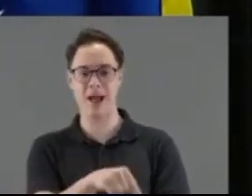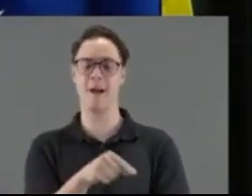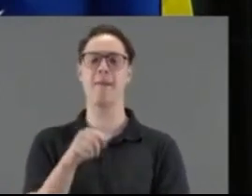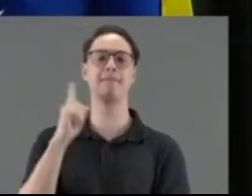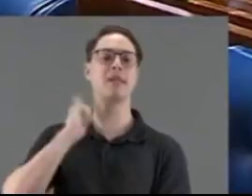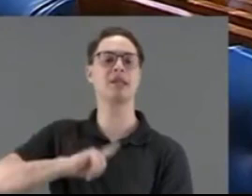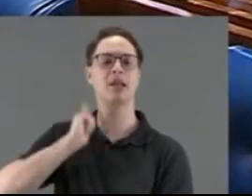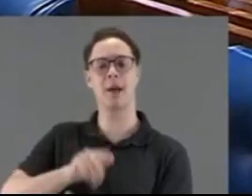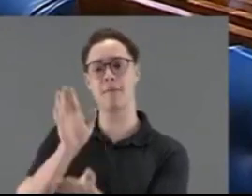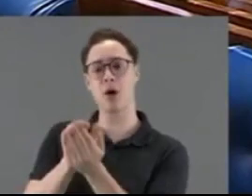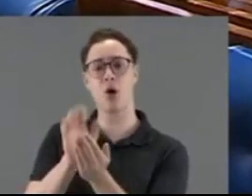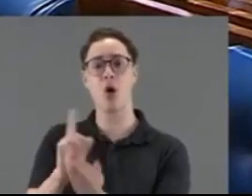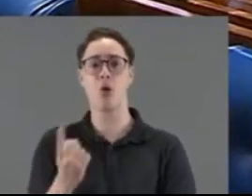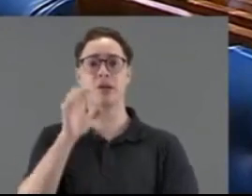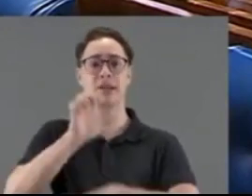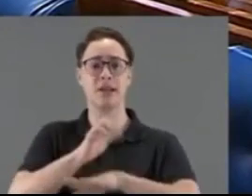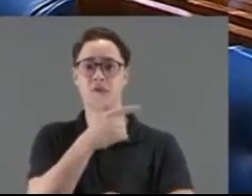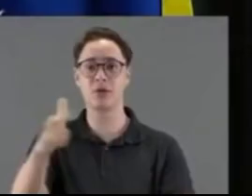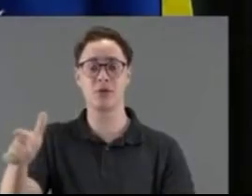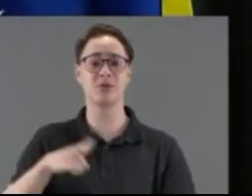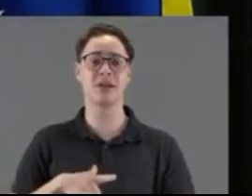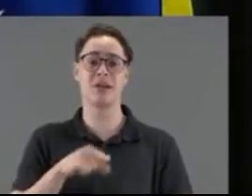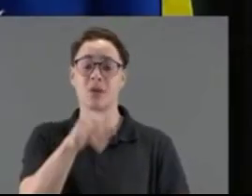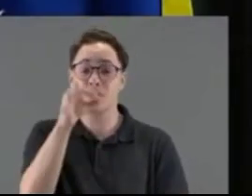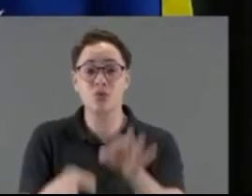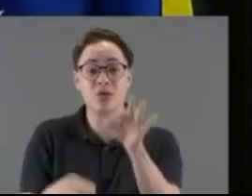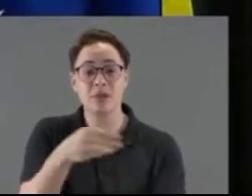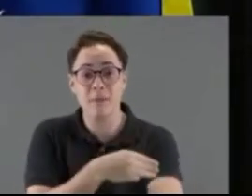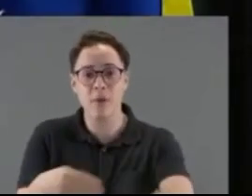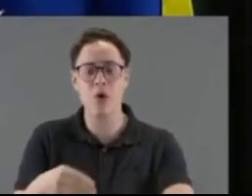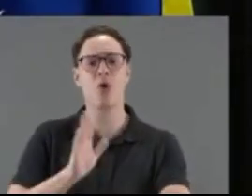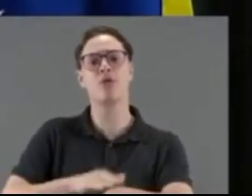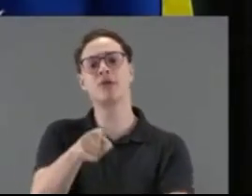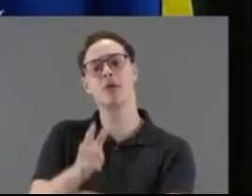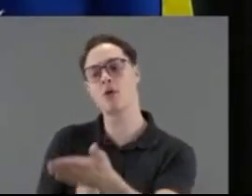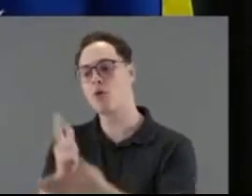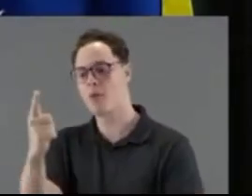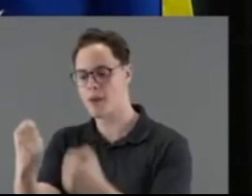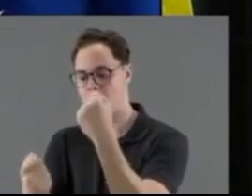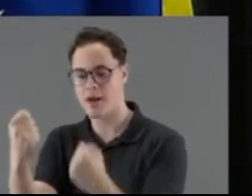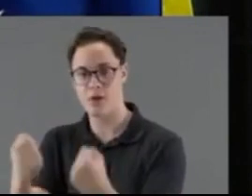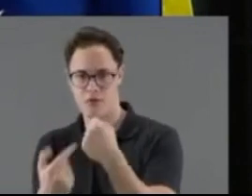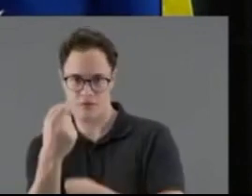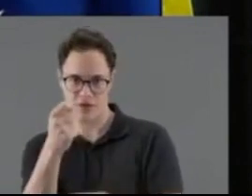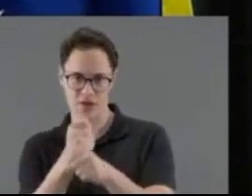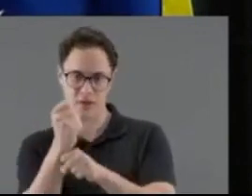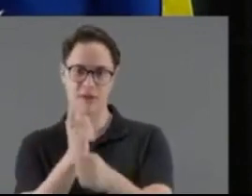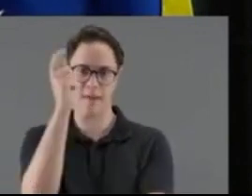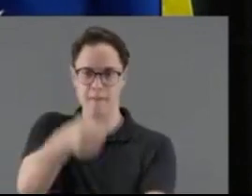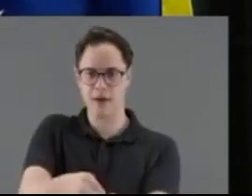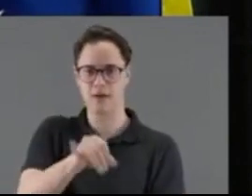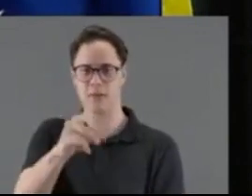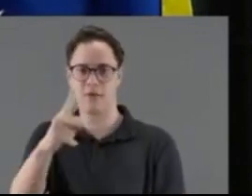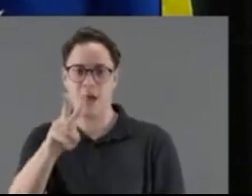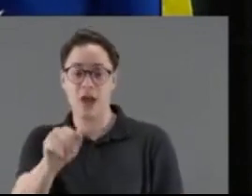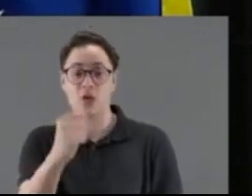tem esse benefício, se é justiça social e justiça moral. Quando você compra um carro, Chirão, em 20 anos você paga o IPVA dele, você paga esse carro duas